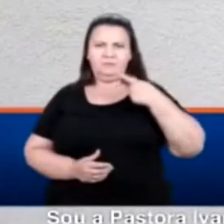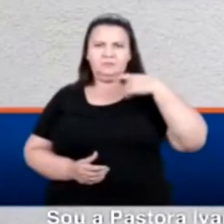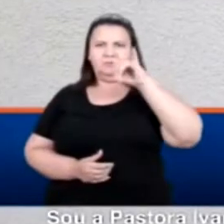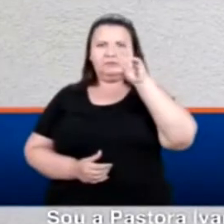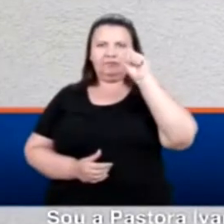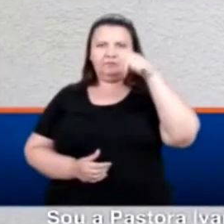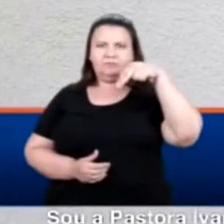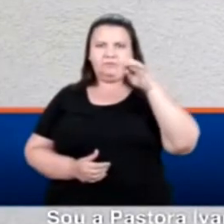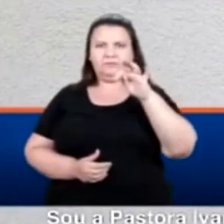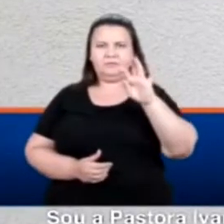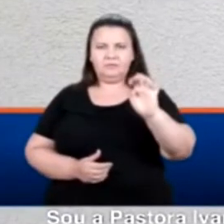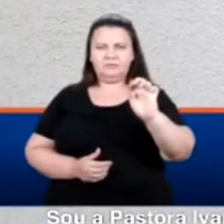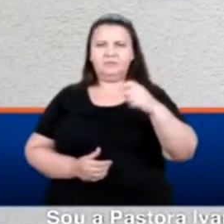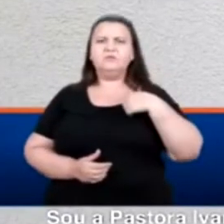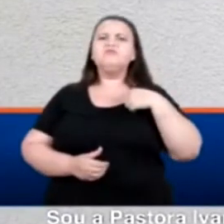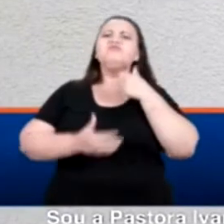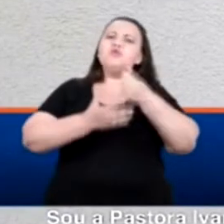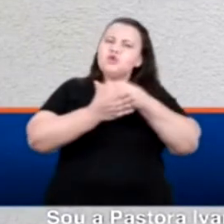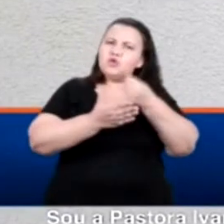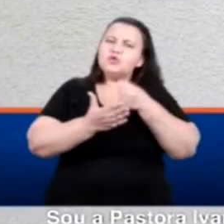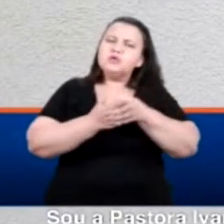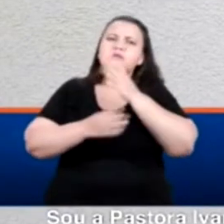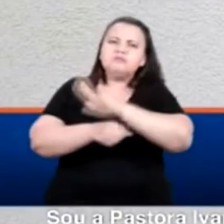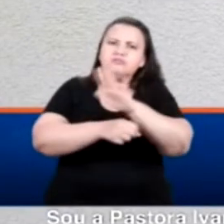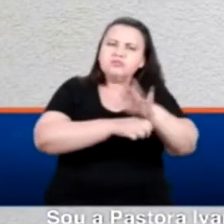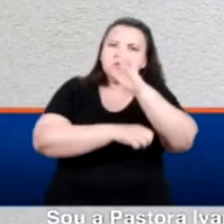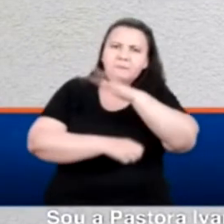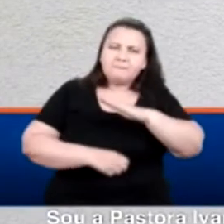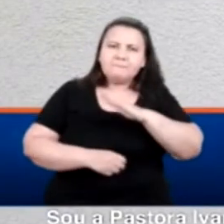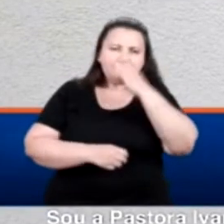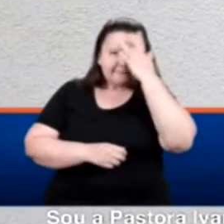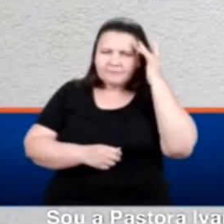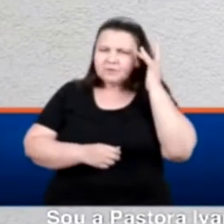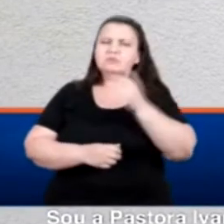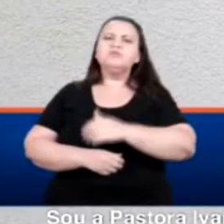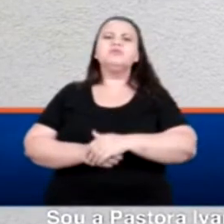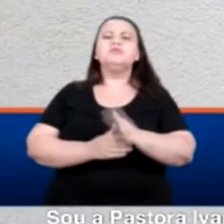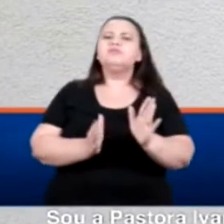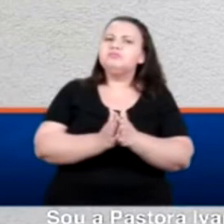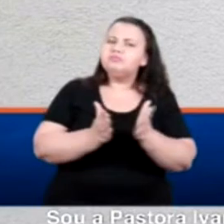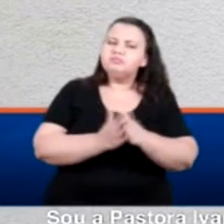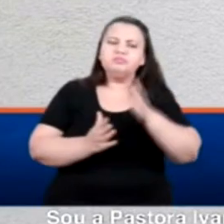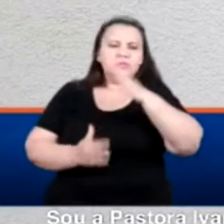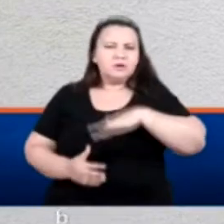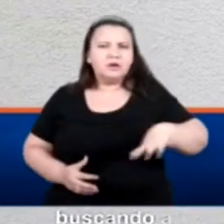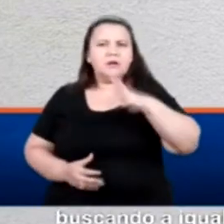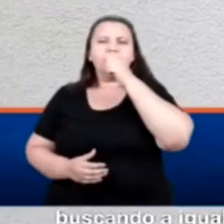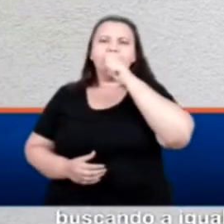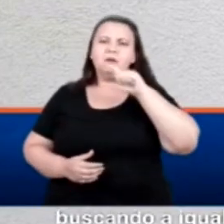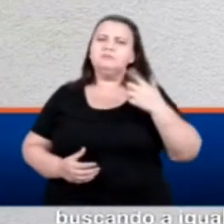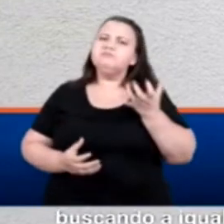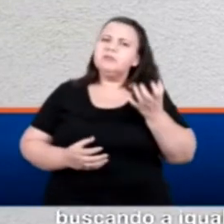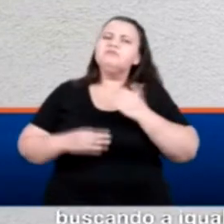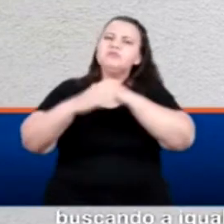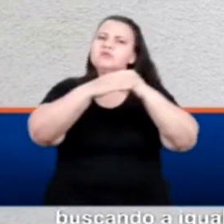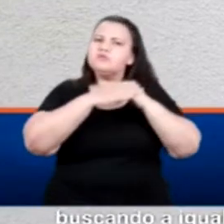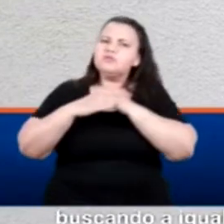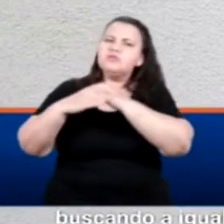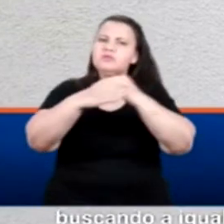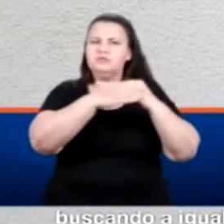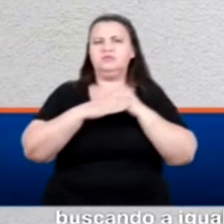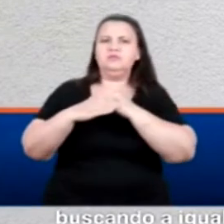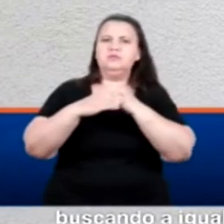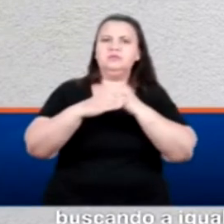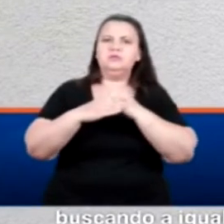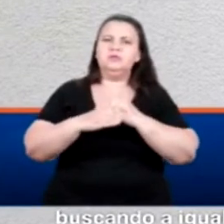Com a pastora Ivanete, estamos na luta pelas pessoas menos favorecidas da nossa cidade, buscando a igualdade de